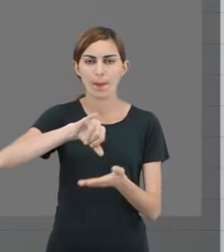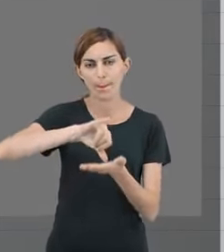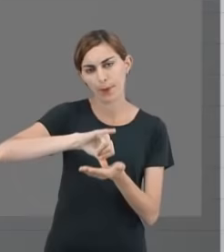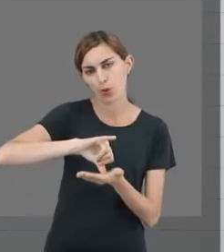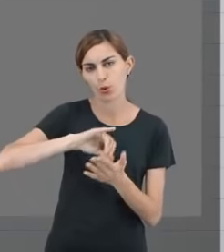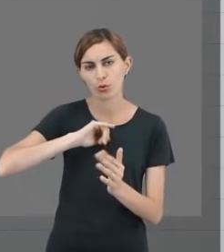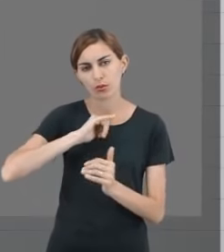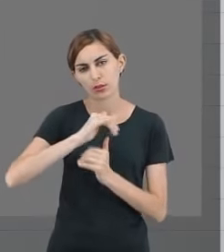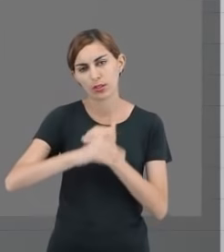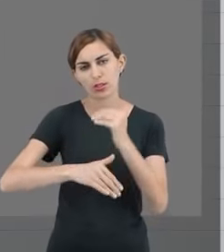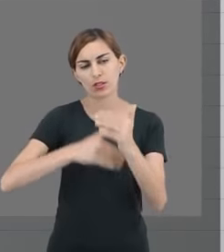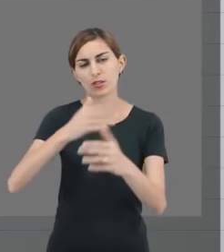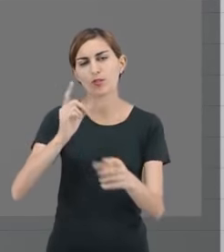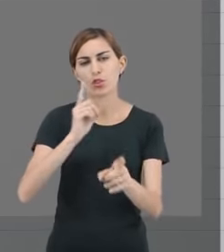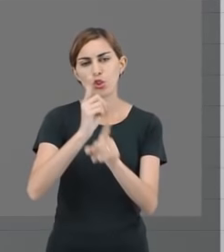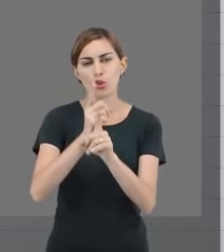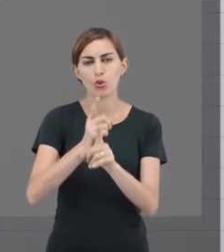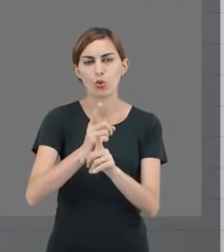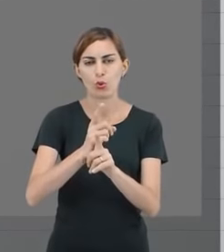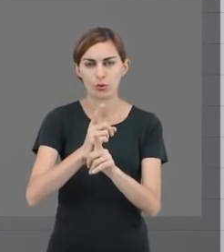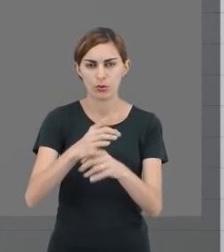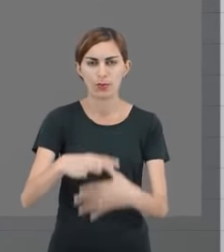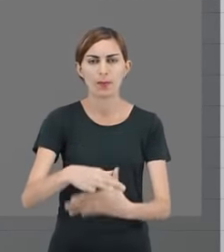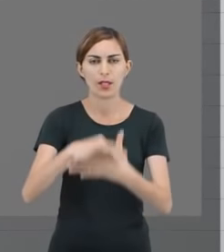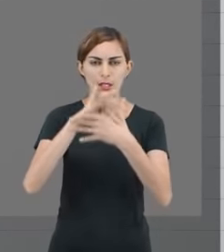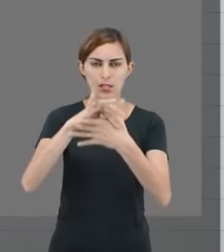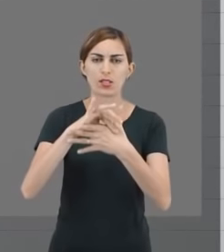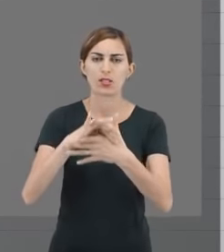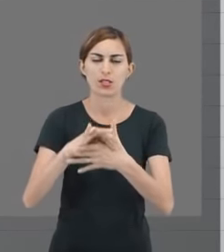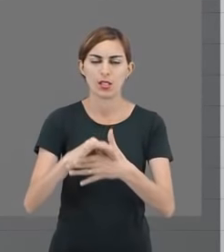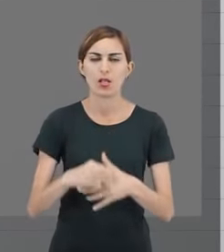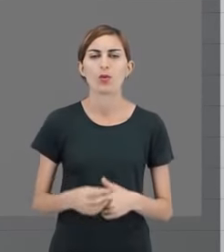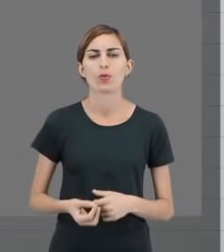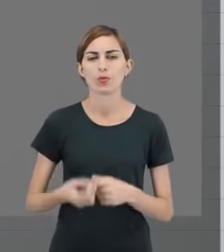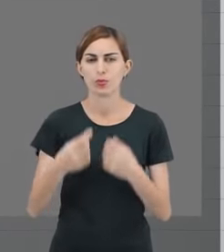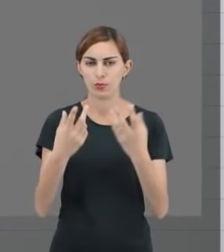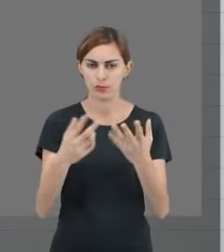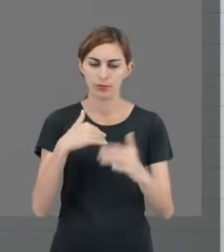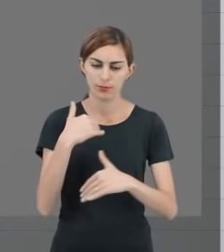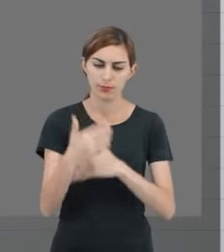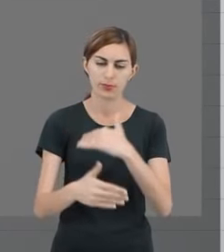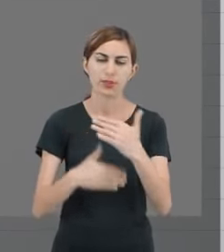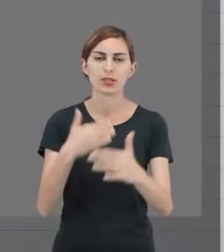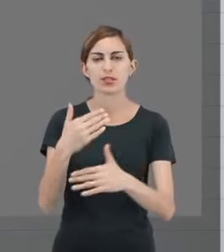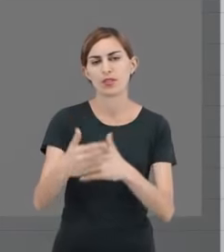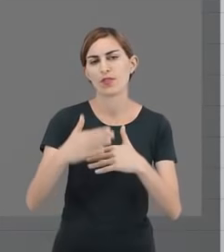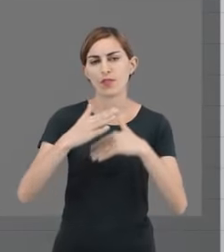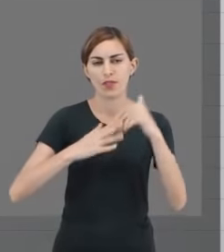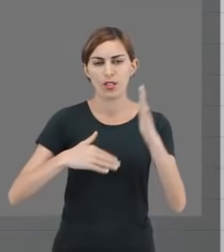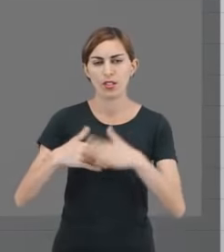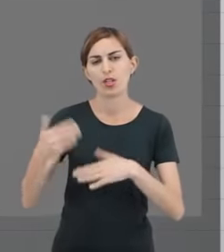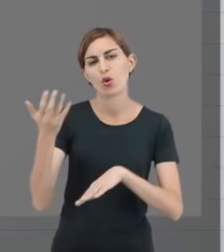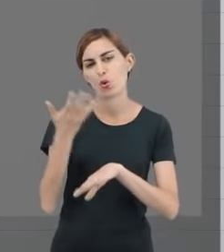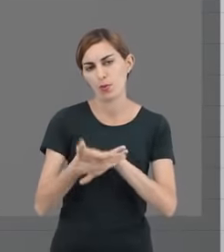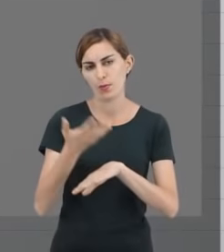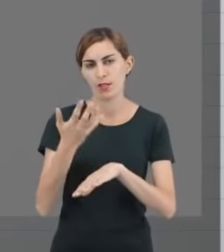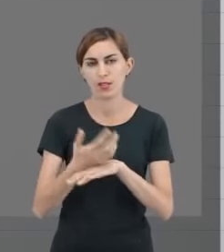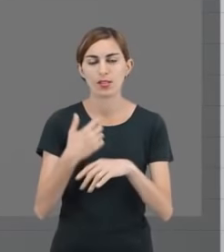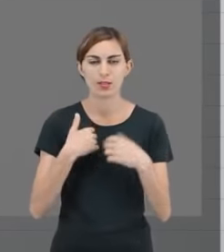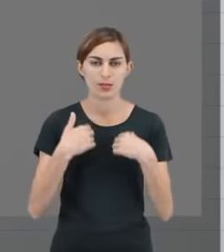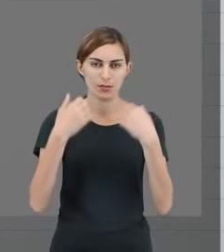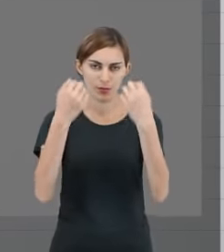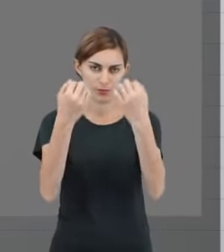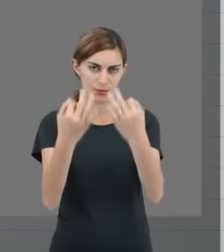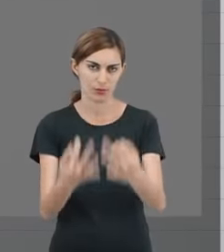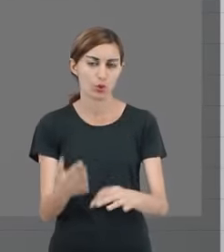desenvolve o encontro presencial para, com isso, desenvolver aquela competência que a gente citou,